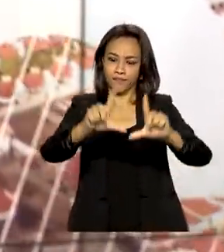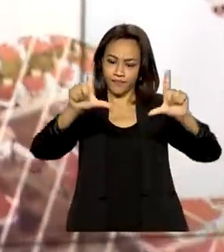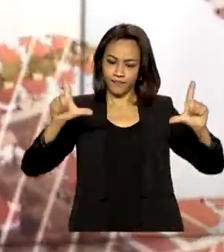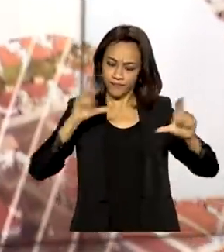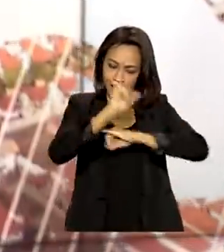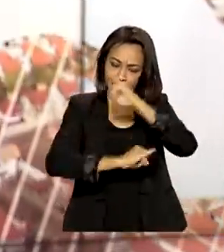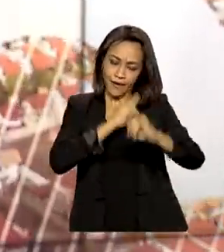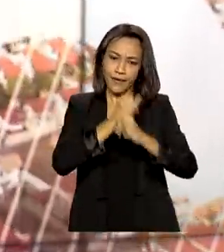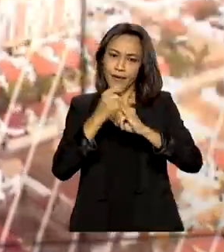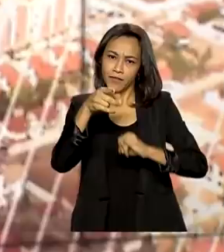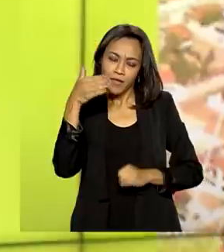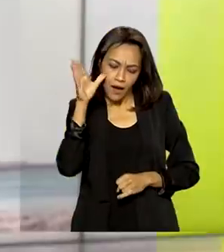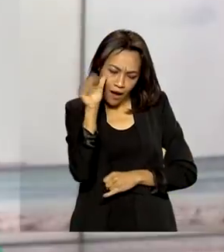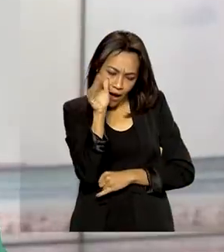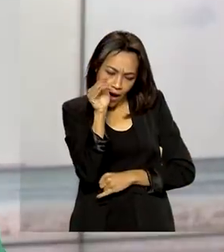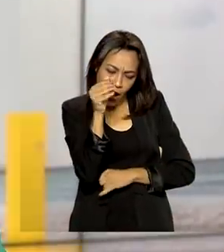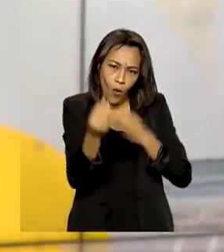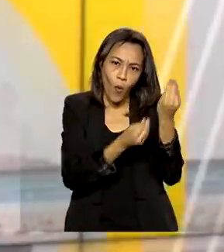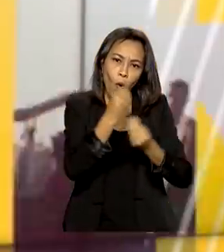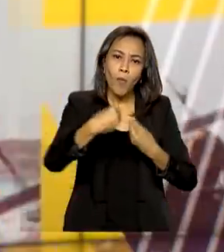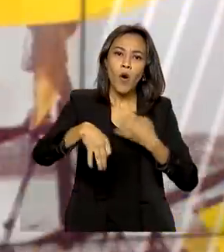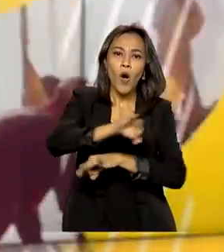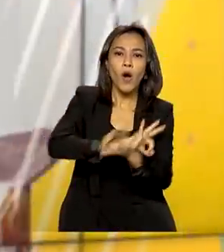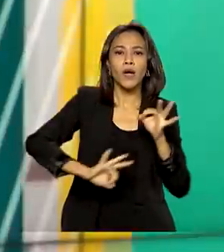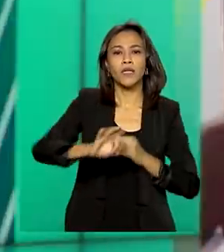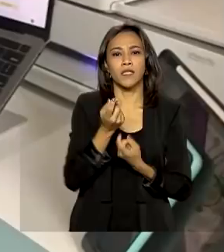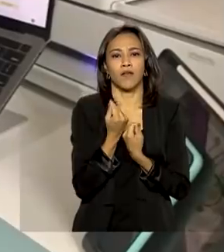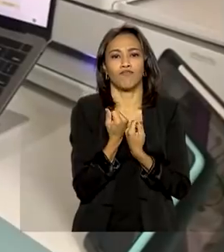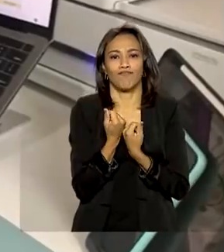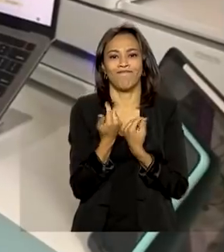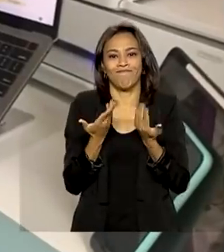com dicas para quem precisa organizar as finanças.